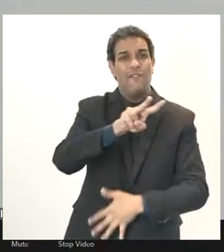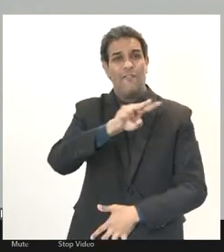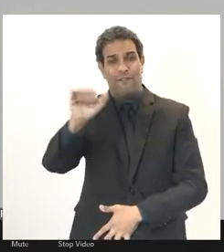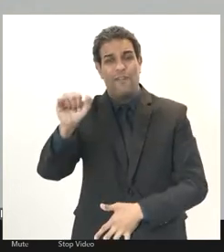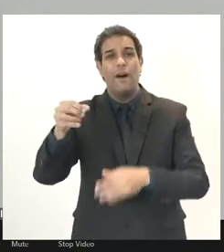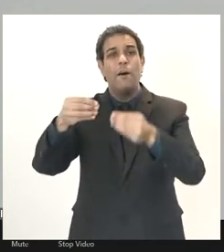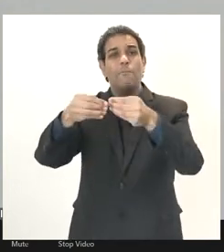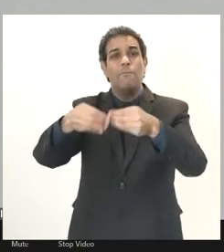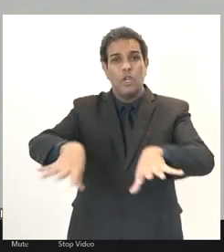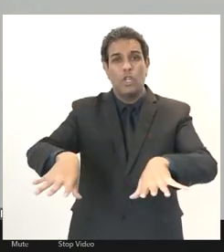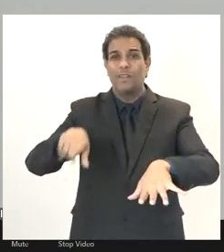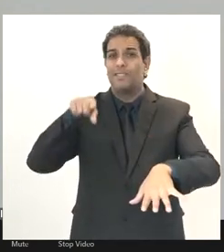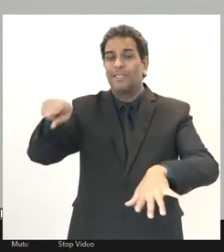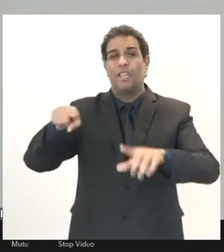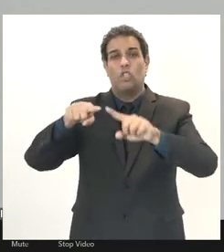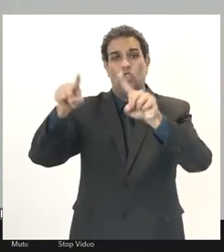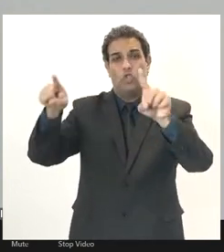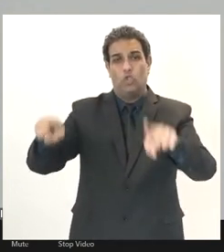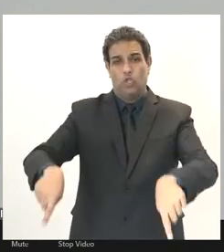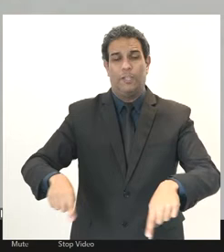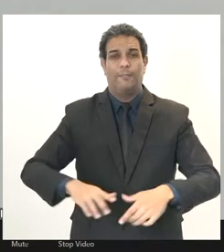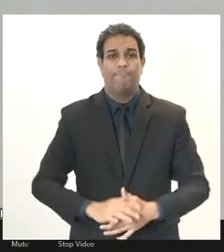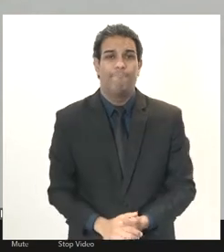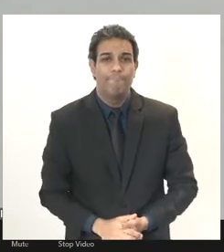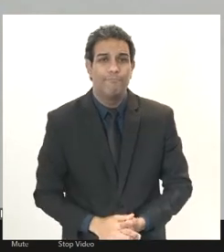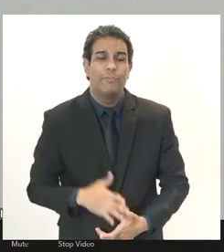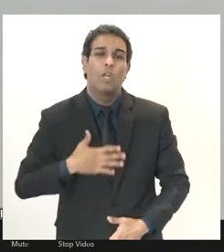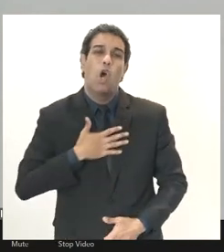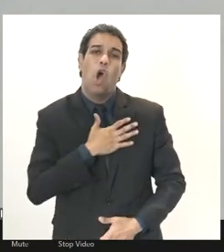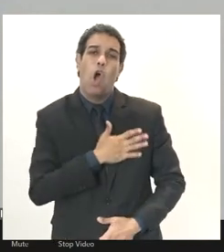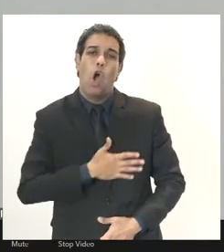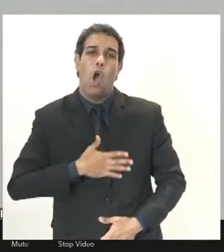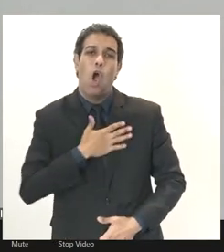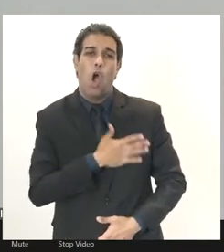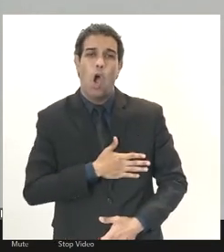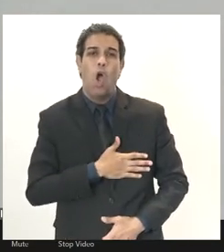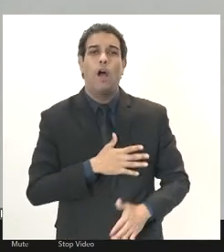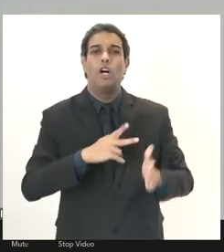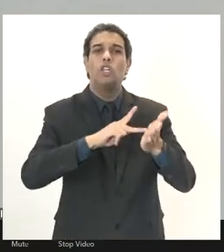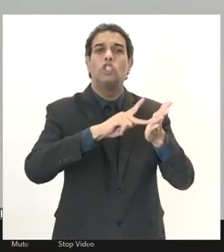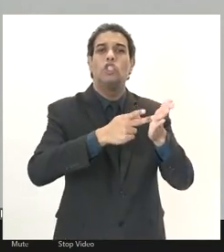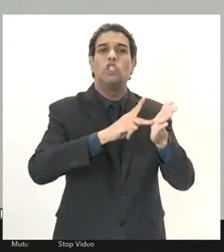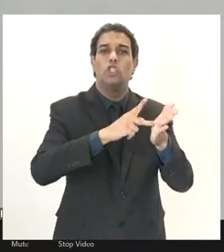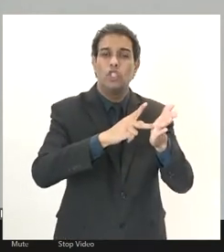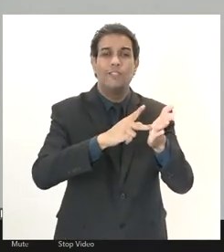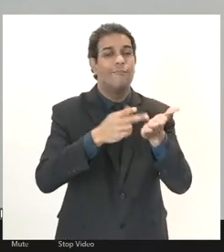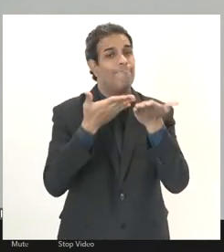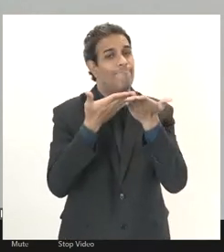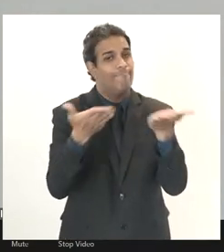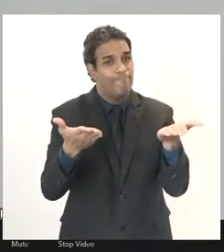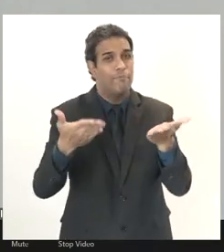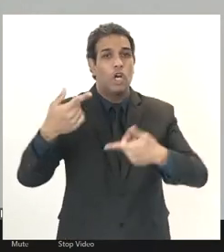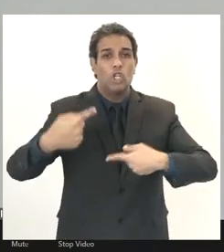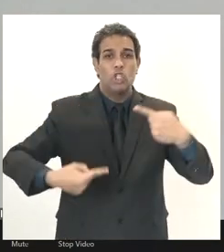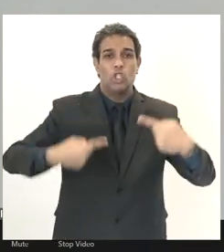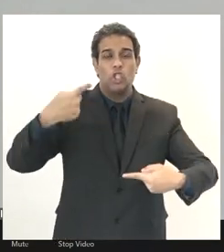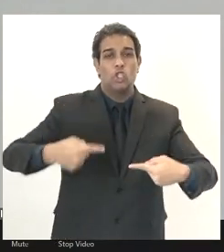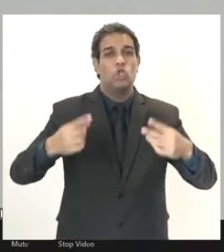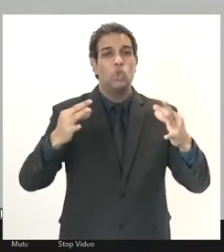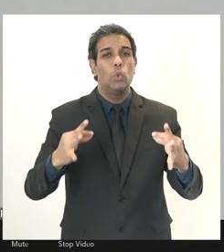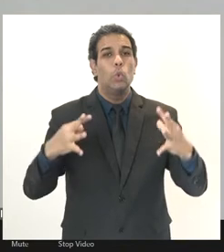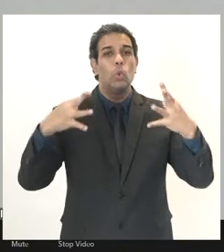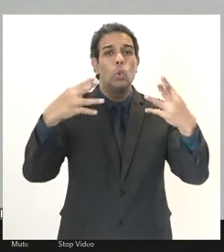prejudicar os servidores gostaria de colocar o sindicato sinal à disposição de todos